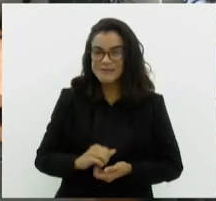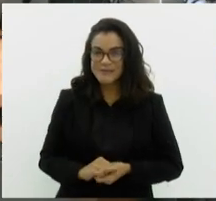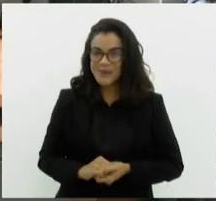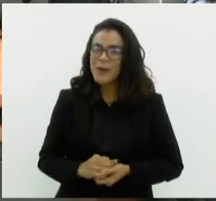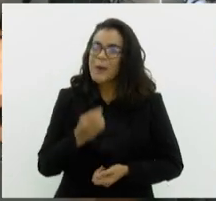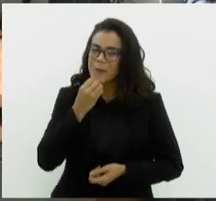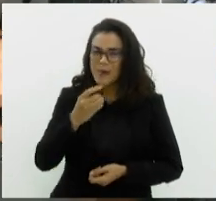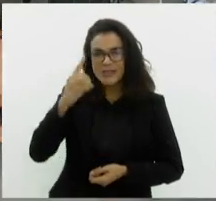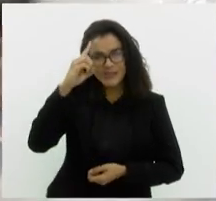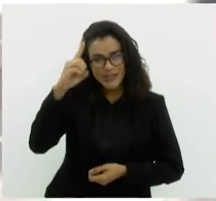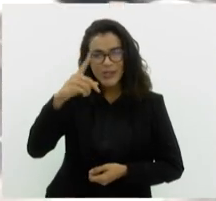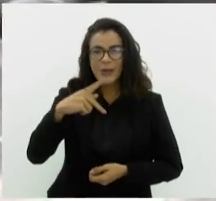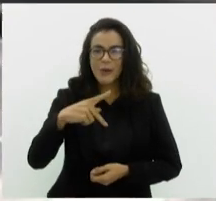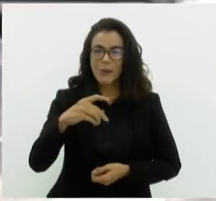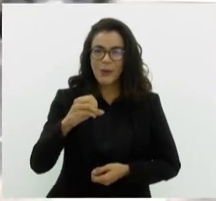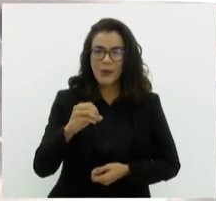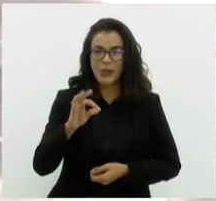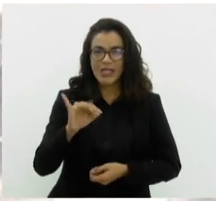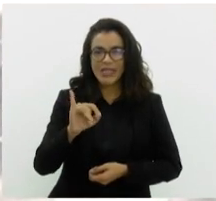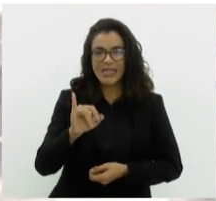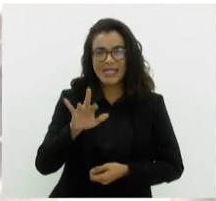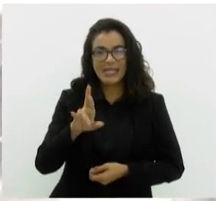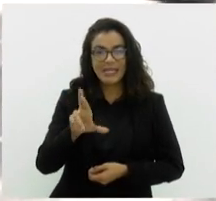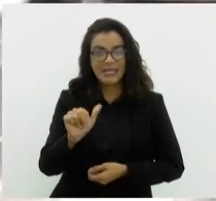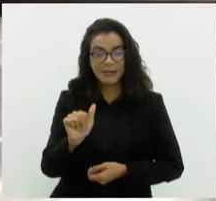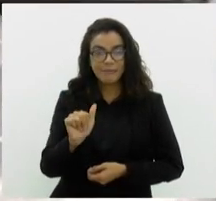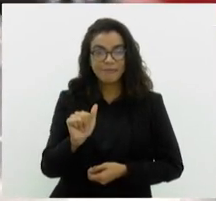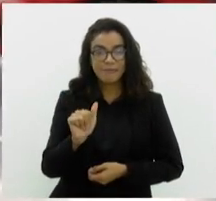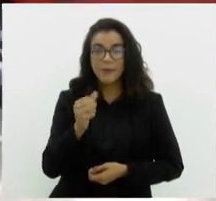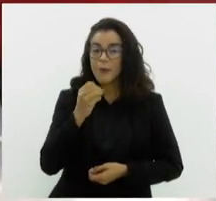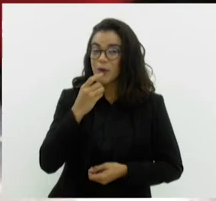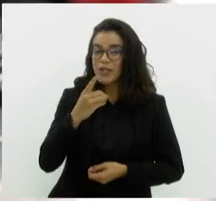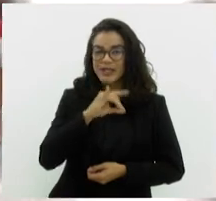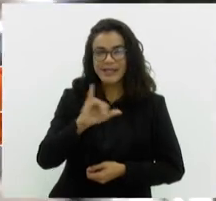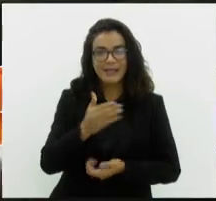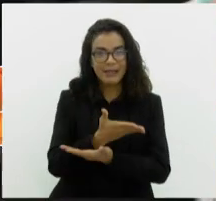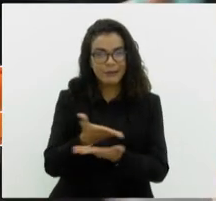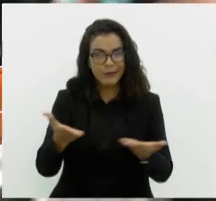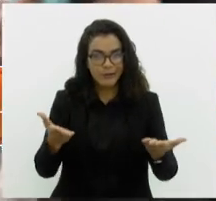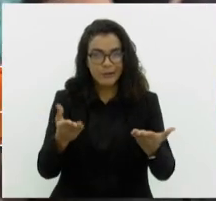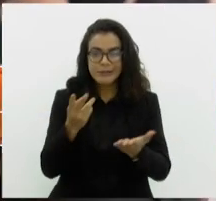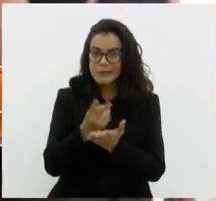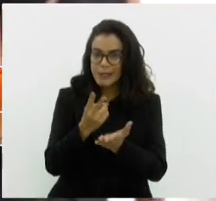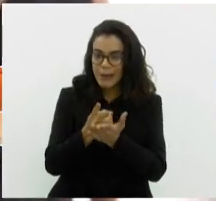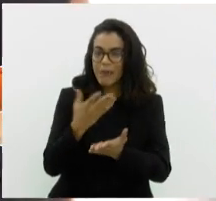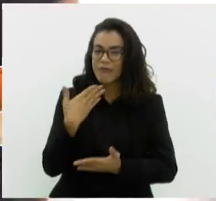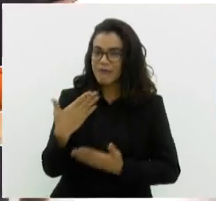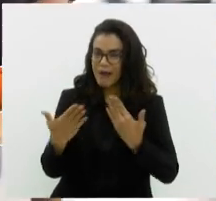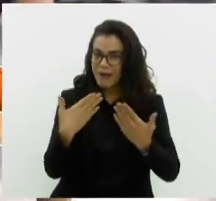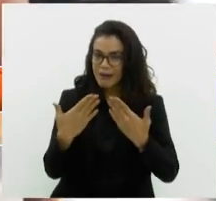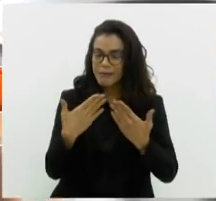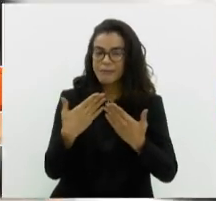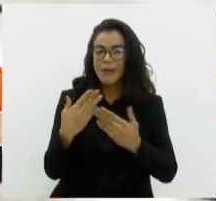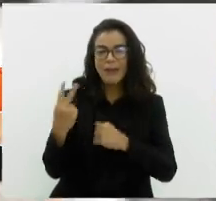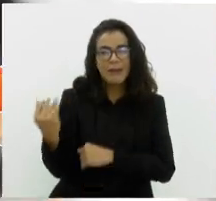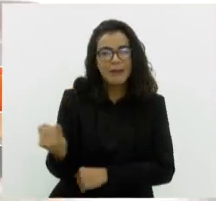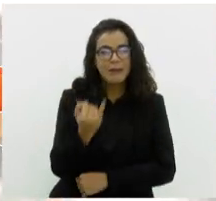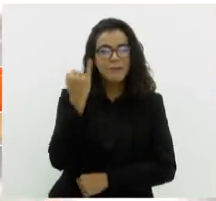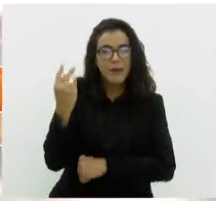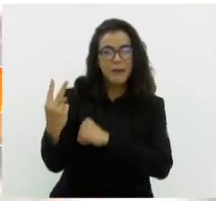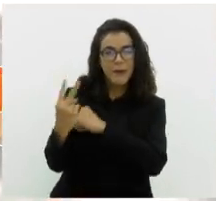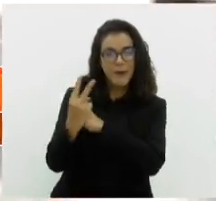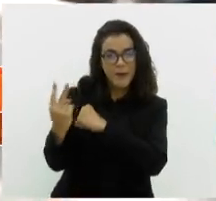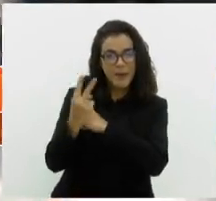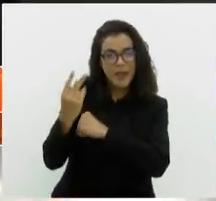Bom dia, Potira. Bom dia a todos que acompanham a TV Alerje. Como a gente sempre ressalta aqui no Bom Dia Alerje, né Potira? A importância de se cuidar e de se